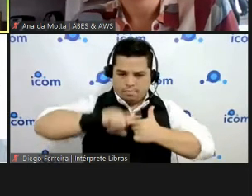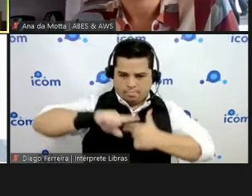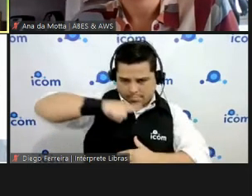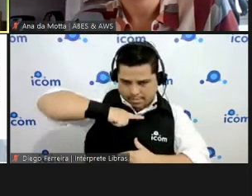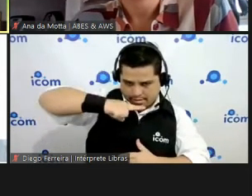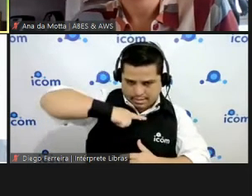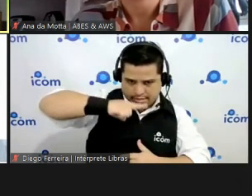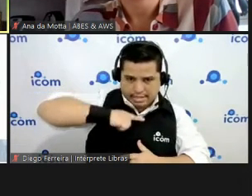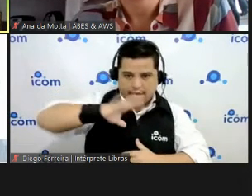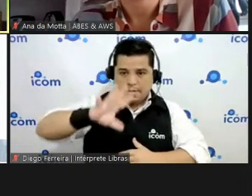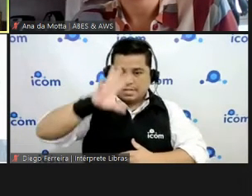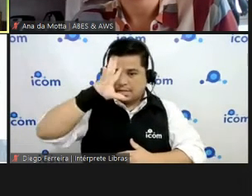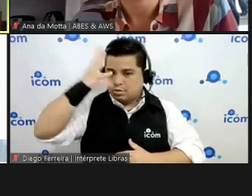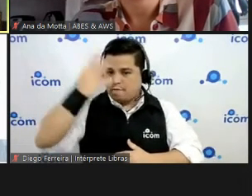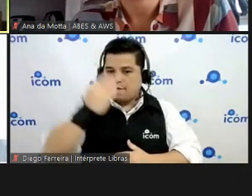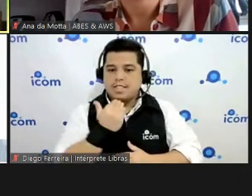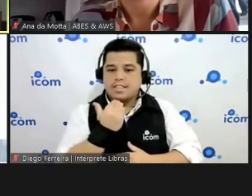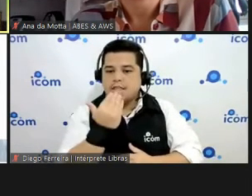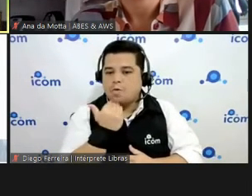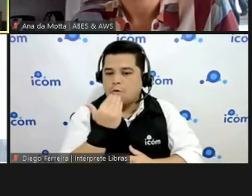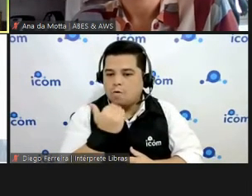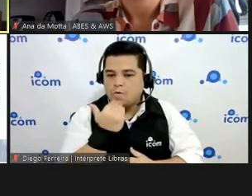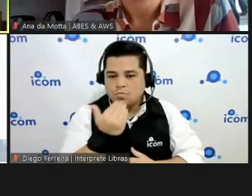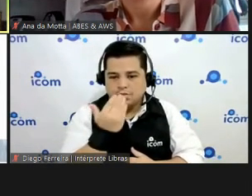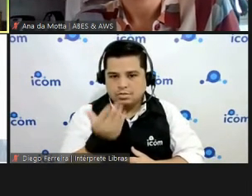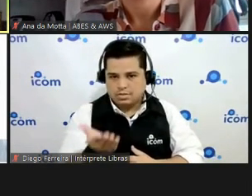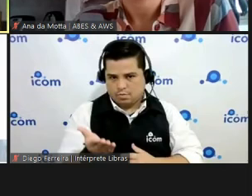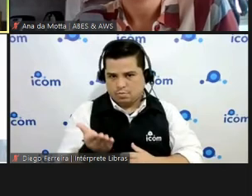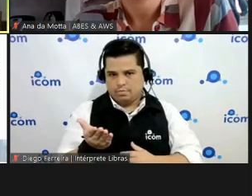contratar essa solução que o mercado me trouxe